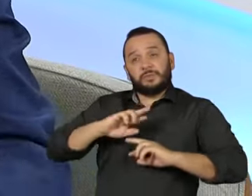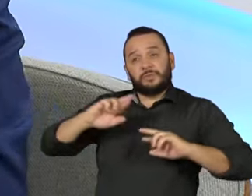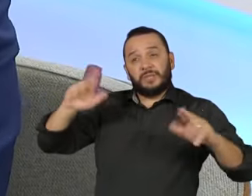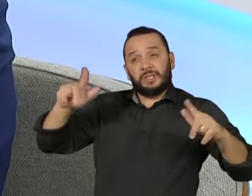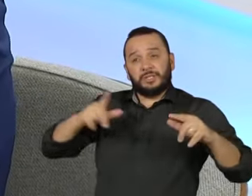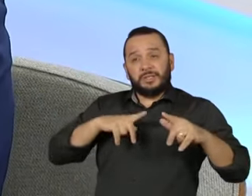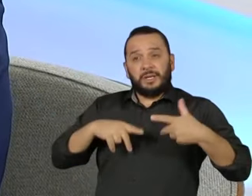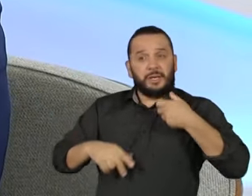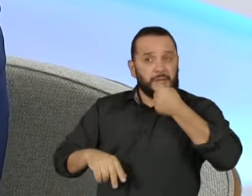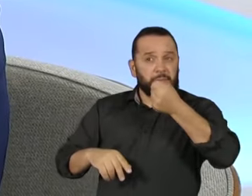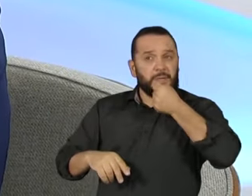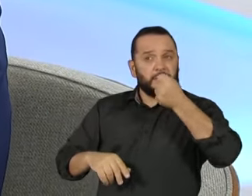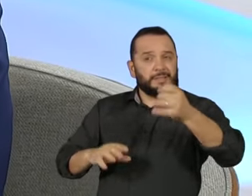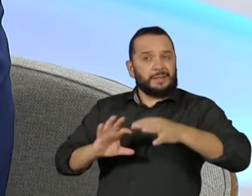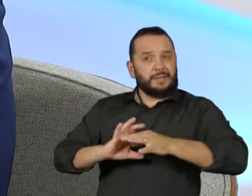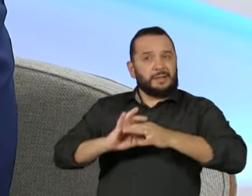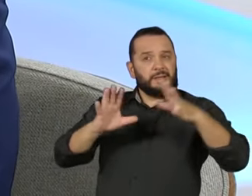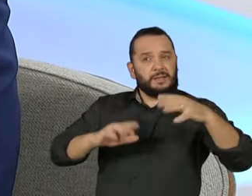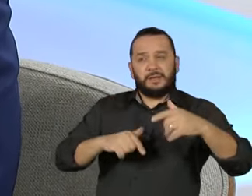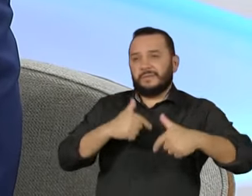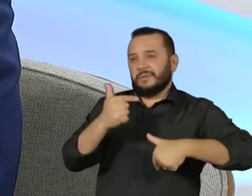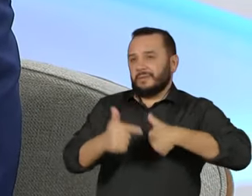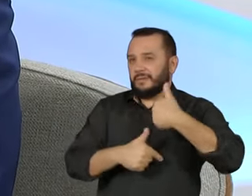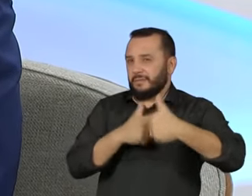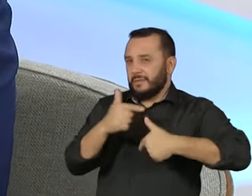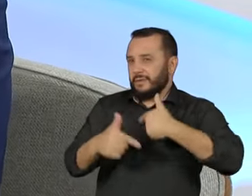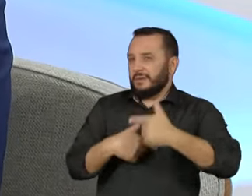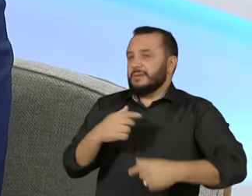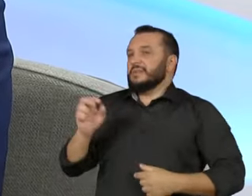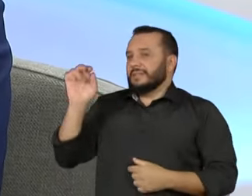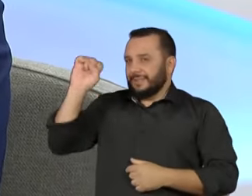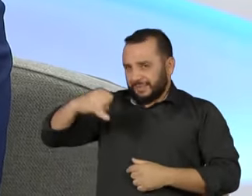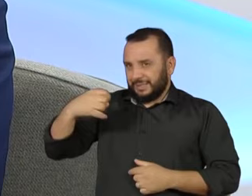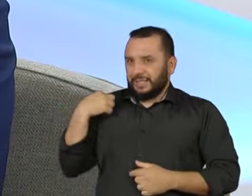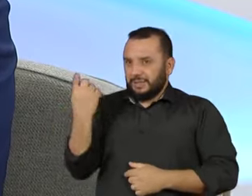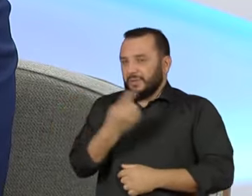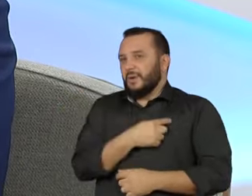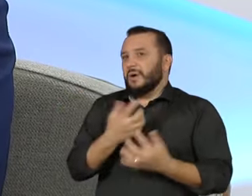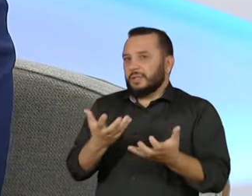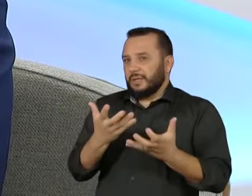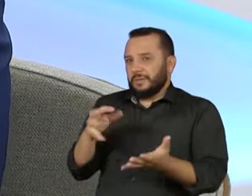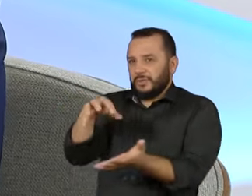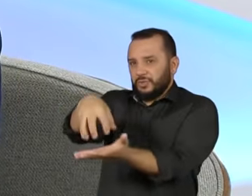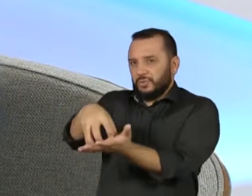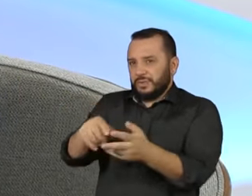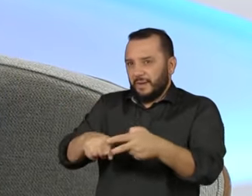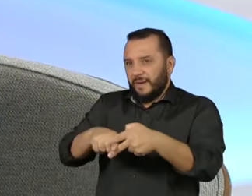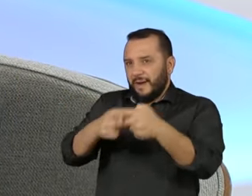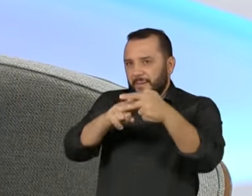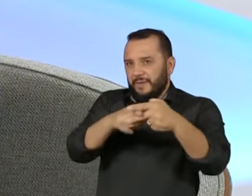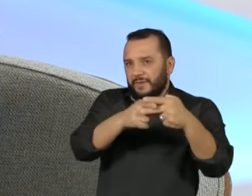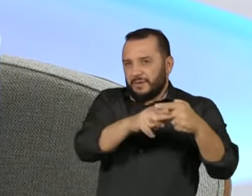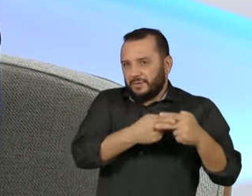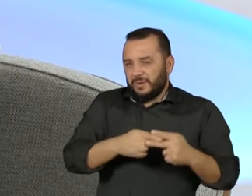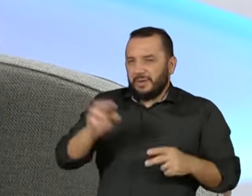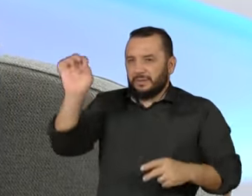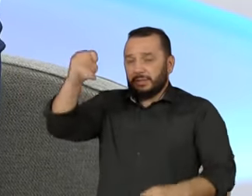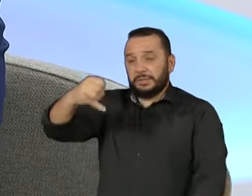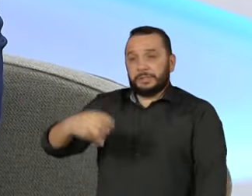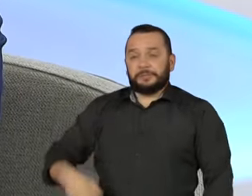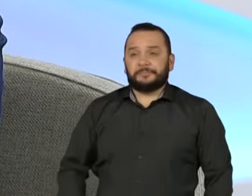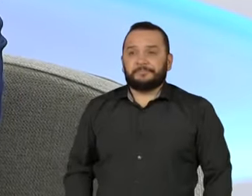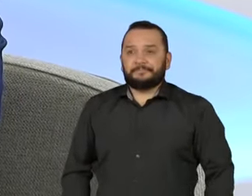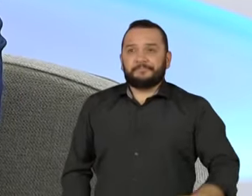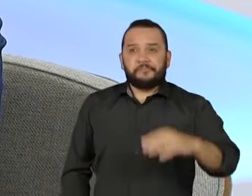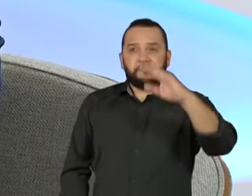atuante. E, assim, a gente quer aperfeiçoar essas instituições que estão aí. Quando eu olho para o Brasil